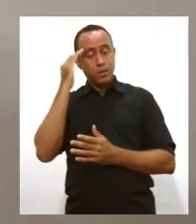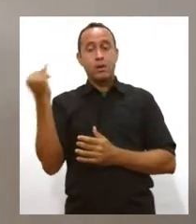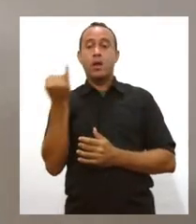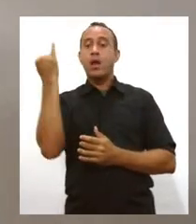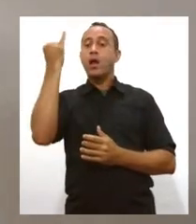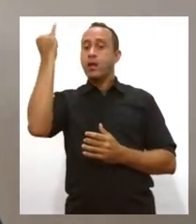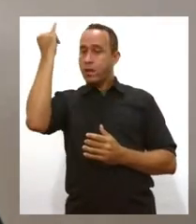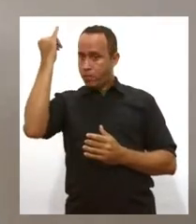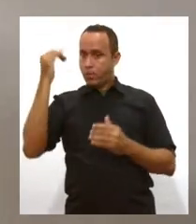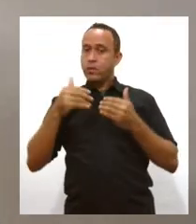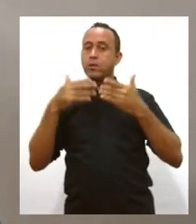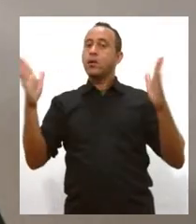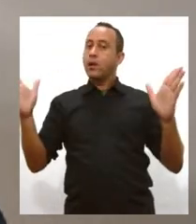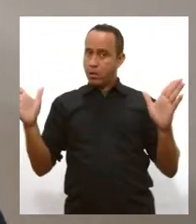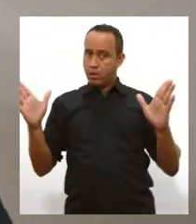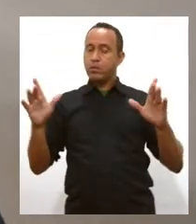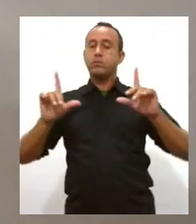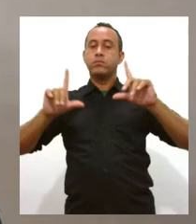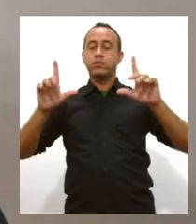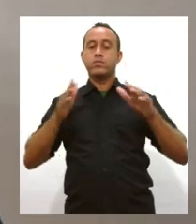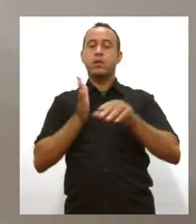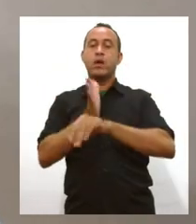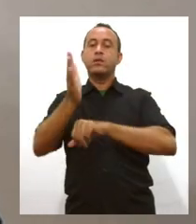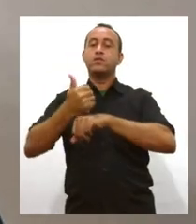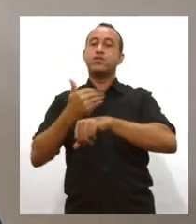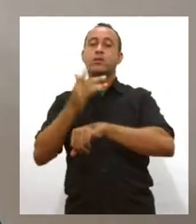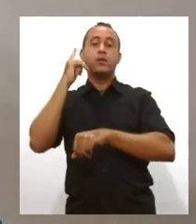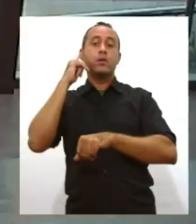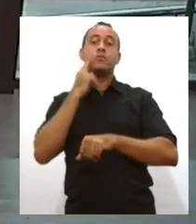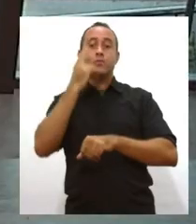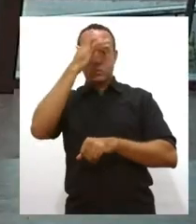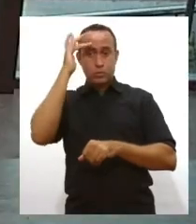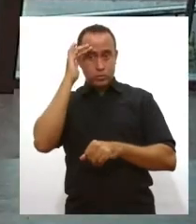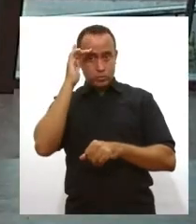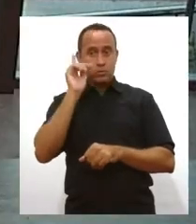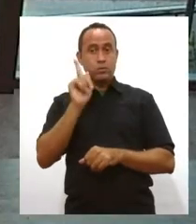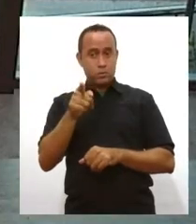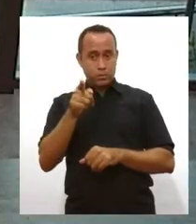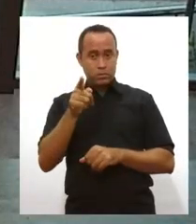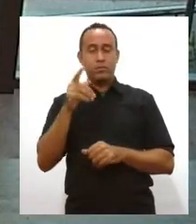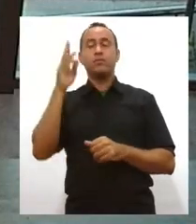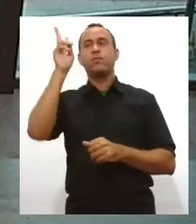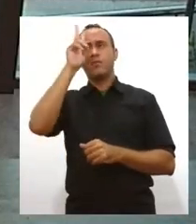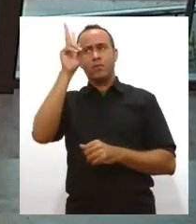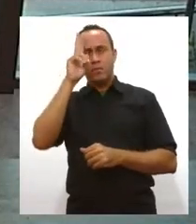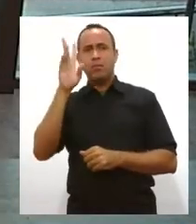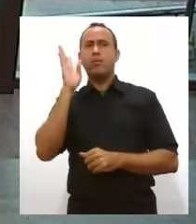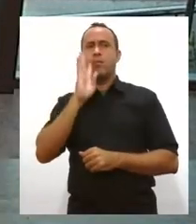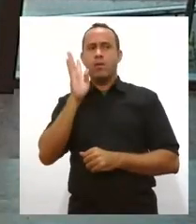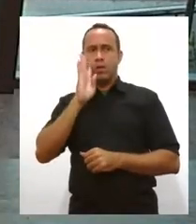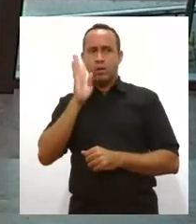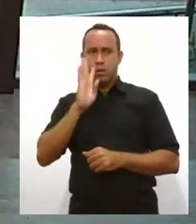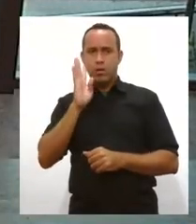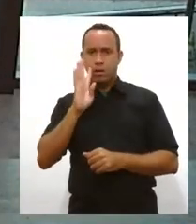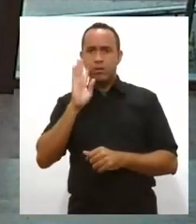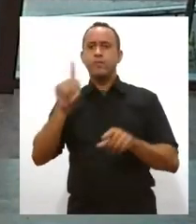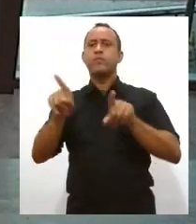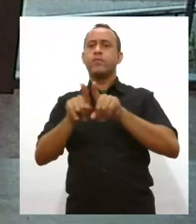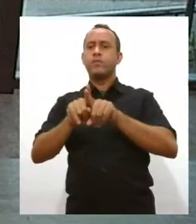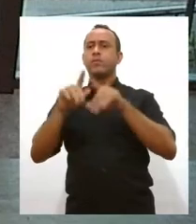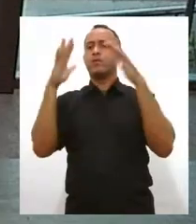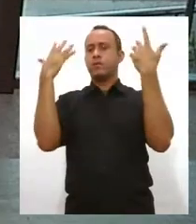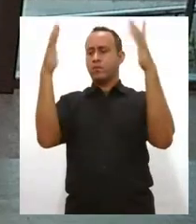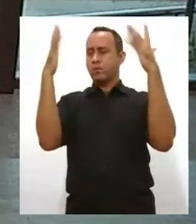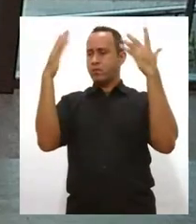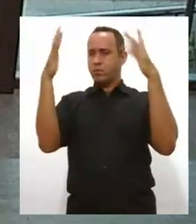a gente abrir mais espaço e mais acessibilidade às pessoas surdas. Viu, Silvia? Muito bem lembrado. Inclusive, nós queremos dar os parabéns aí